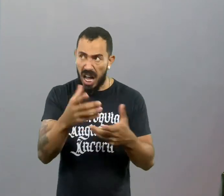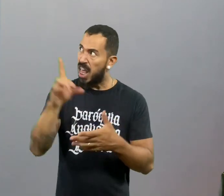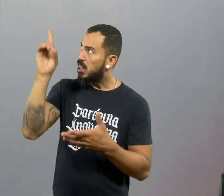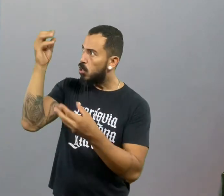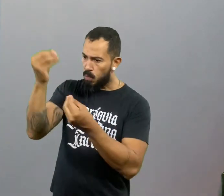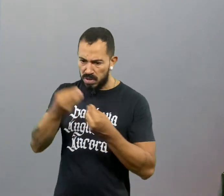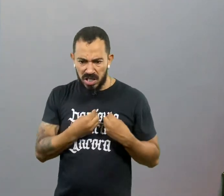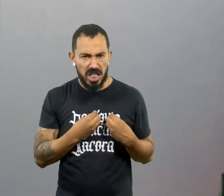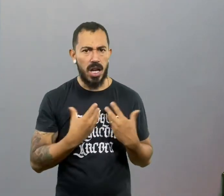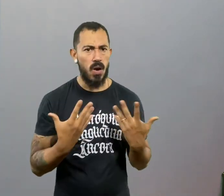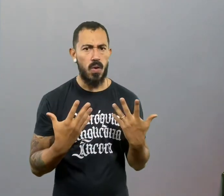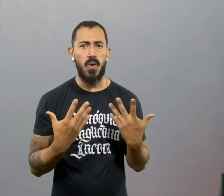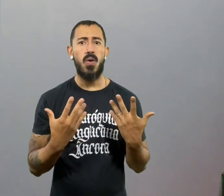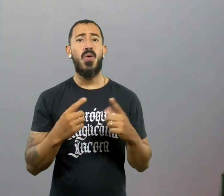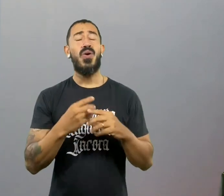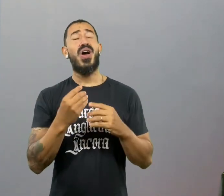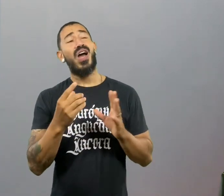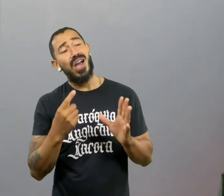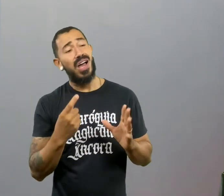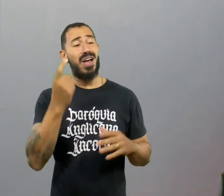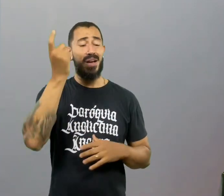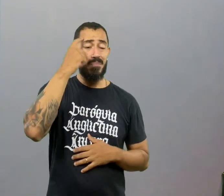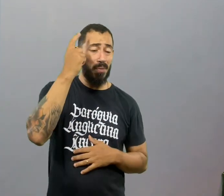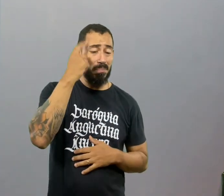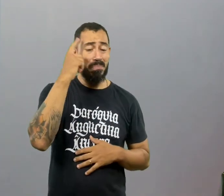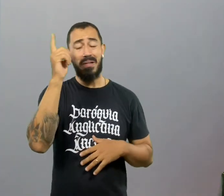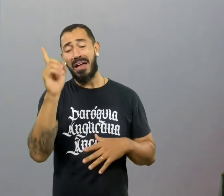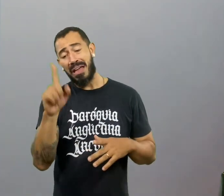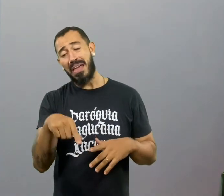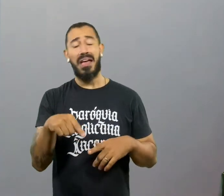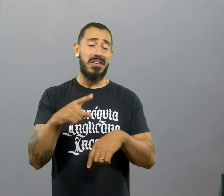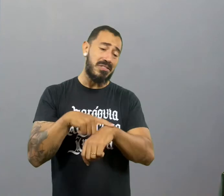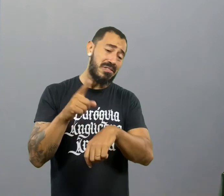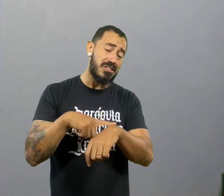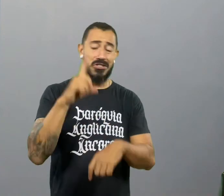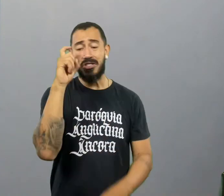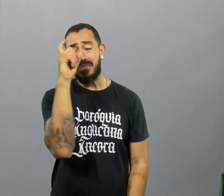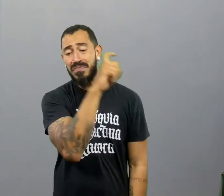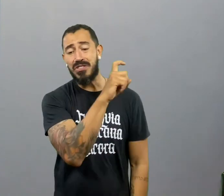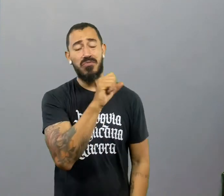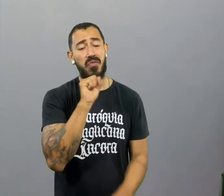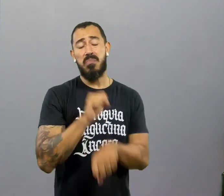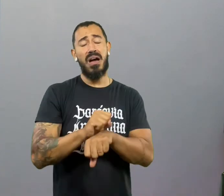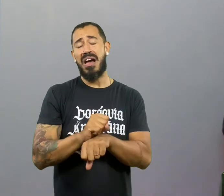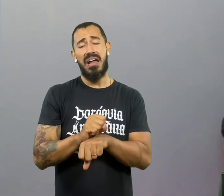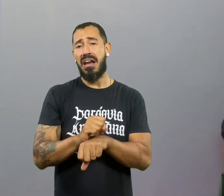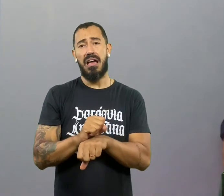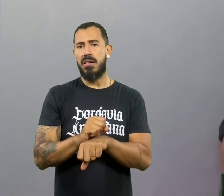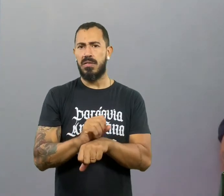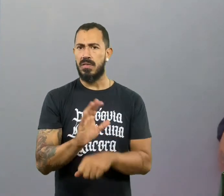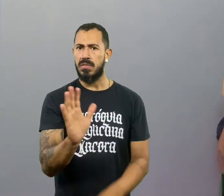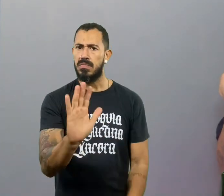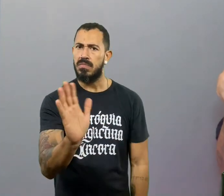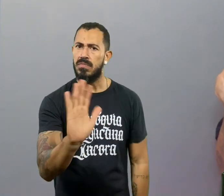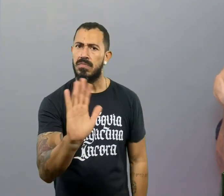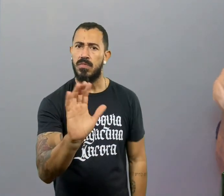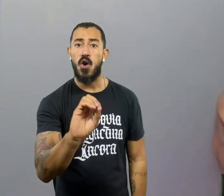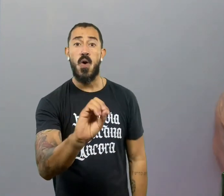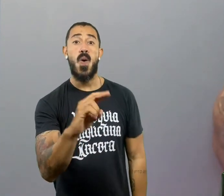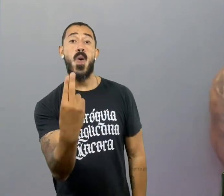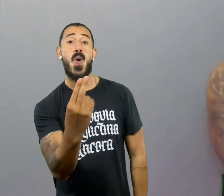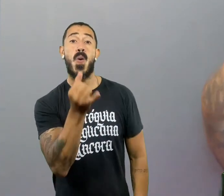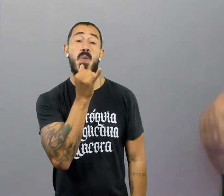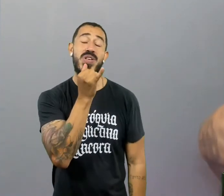se a gente tem o que é aquilo que vai fazer. Ah, ficou difícil. Acho que eu vou parar. Esse é único problema. Tem gente que se embrenhe coisas boas, mas o cansaço dos dias,